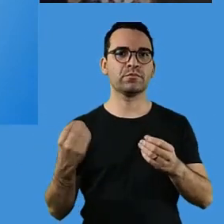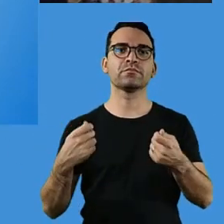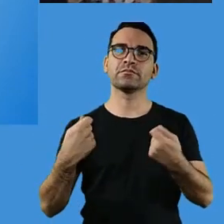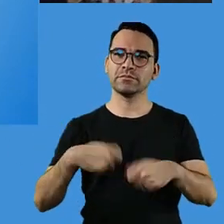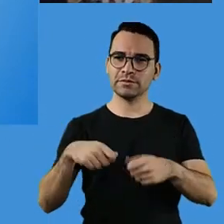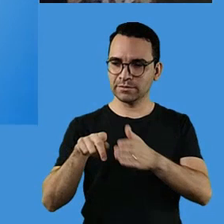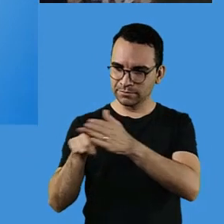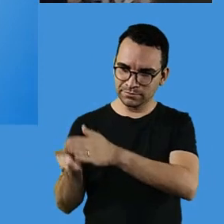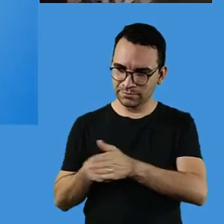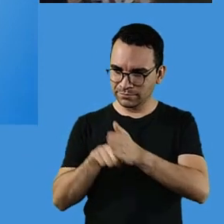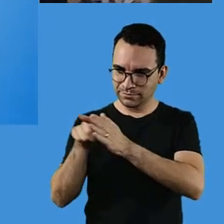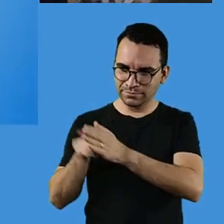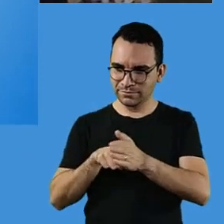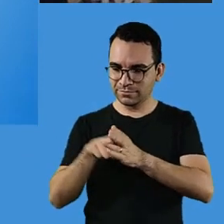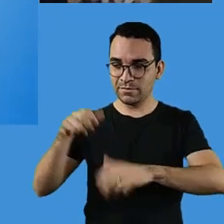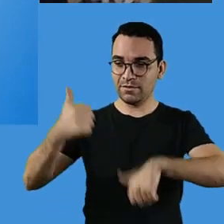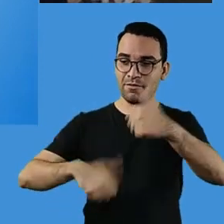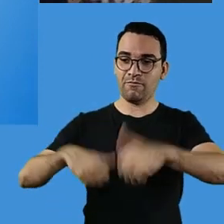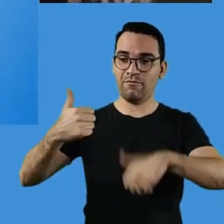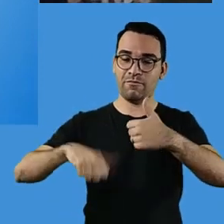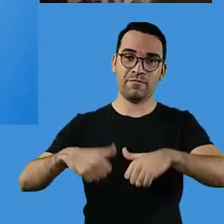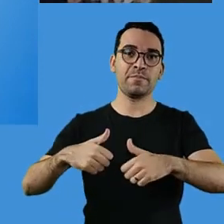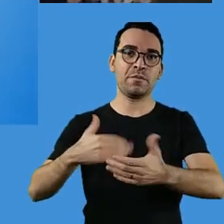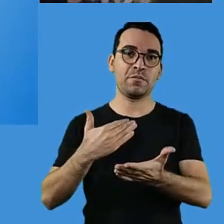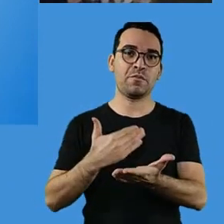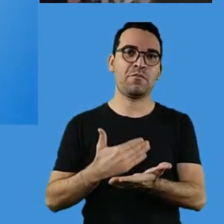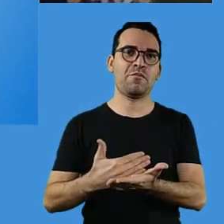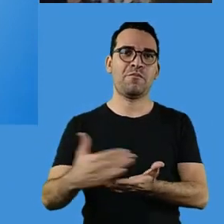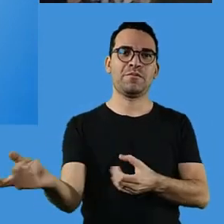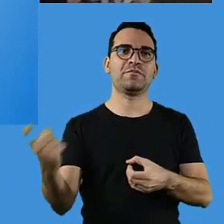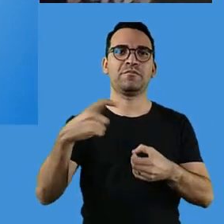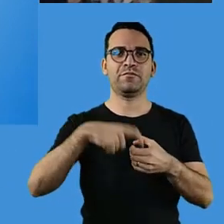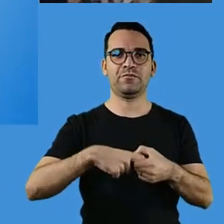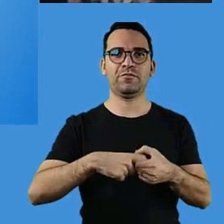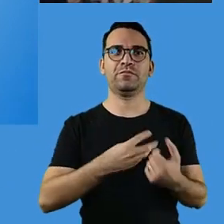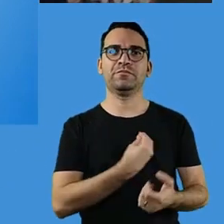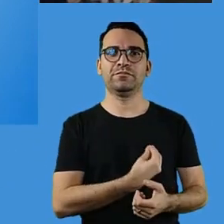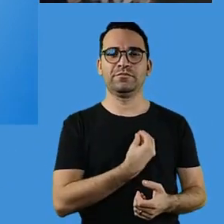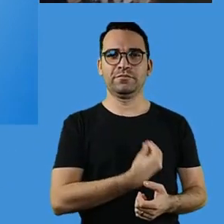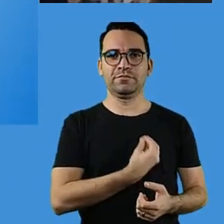A avaliação diagnóstica é de entrada inicial.